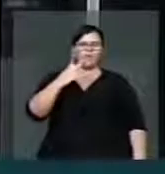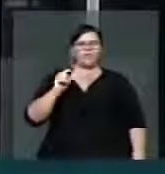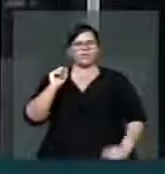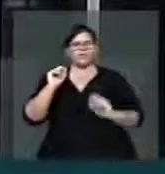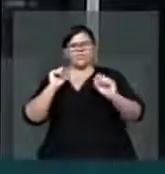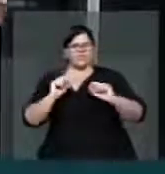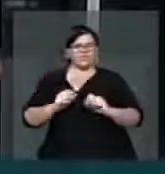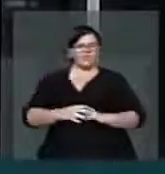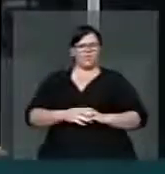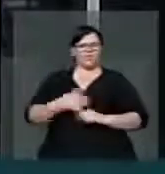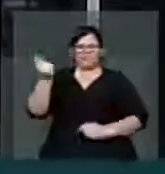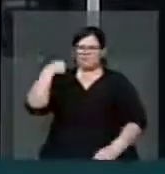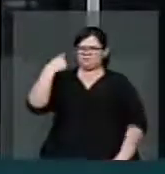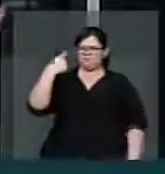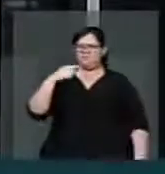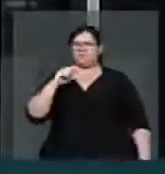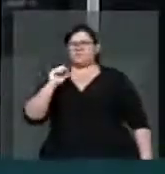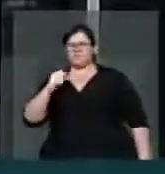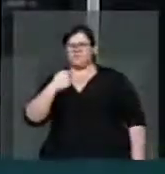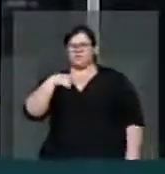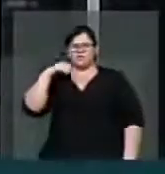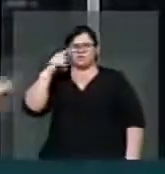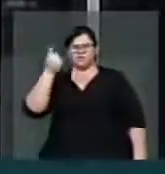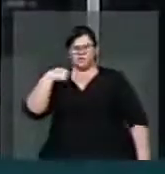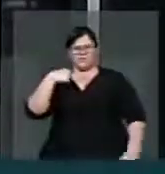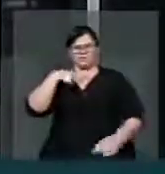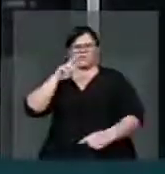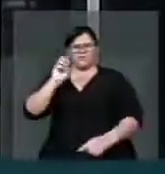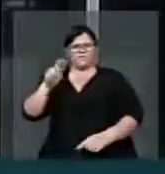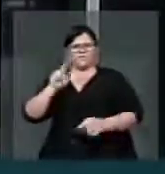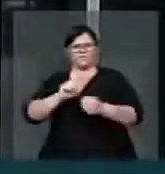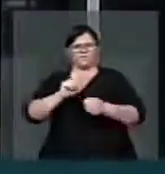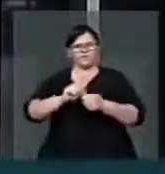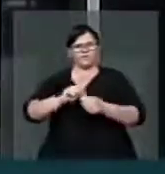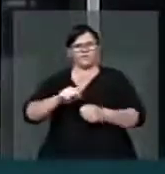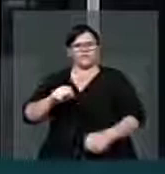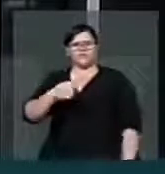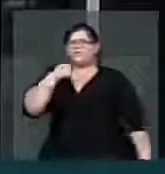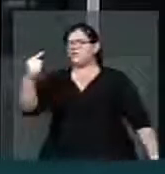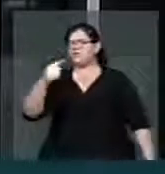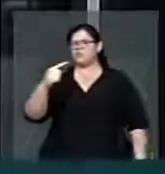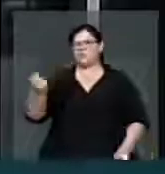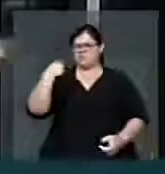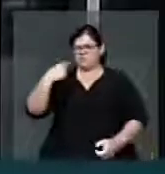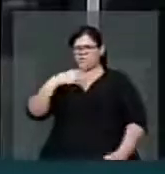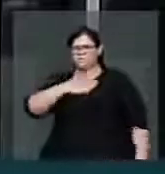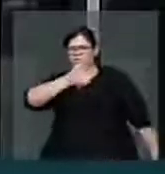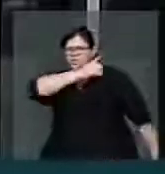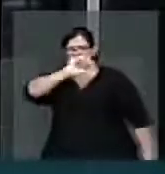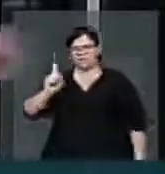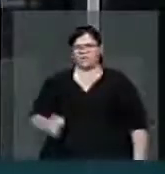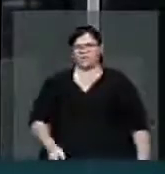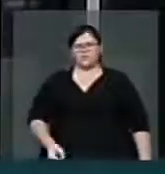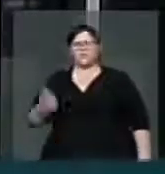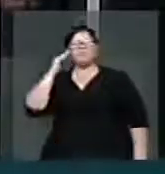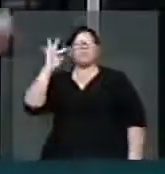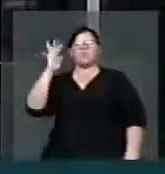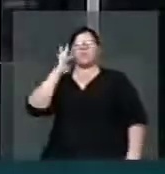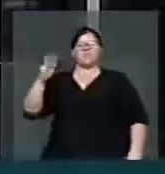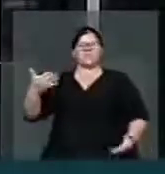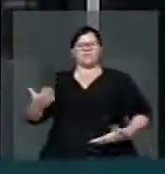determinar o que eu vou fazer. Nem o presidente determina o Chiquinho. Calcule um